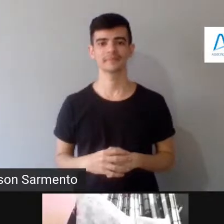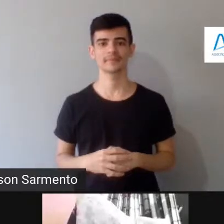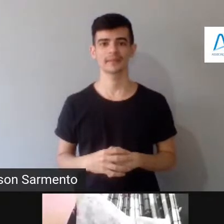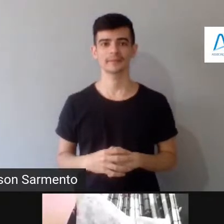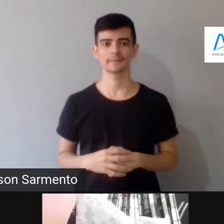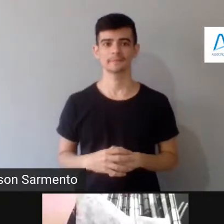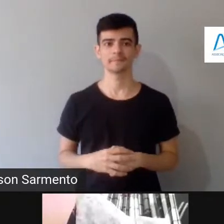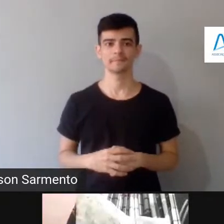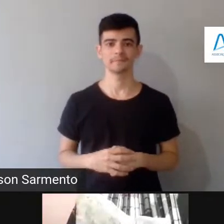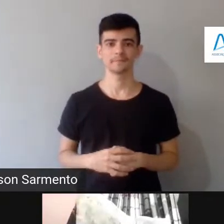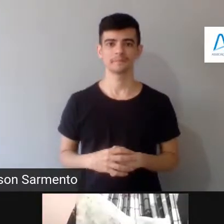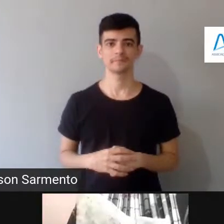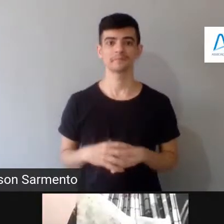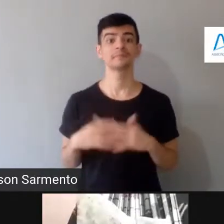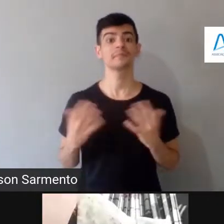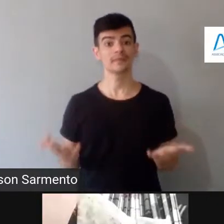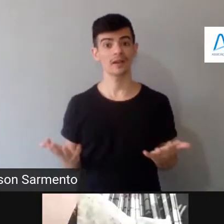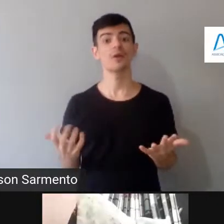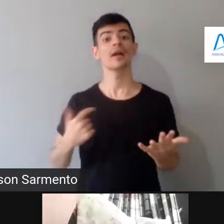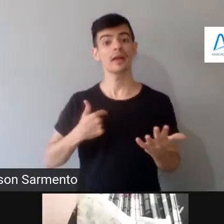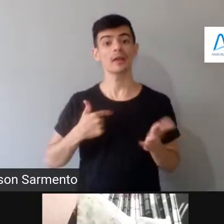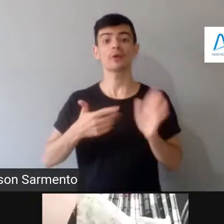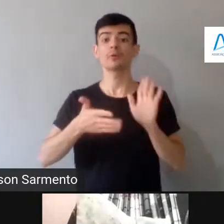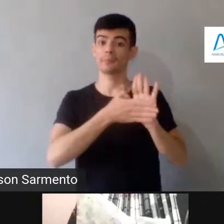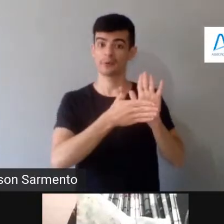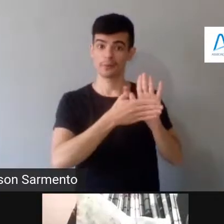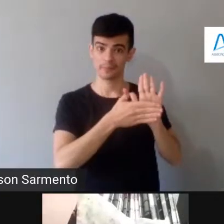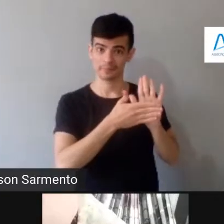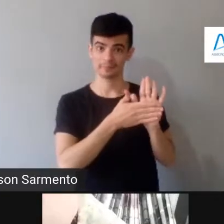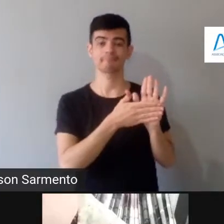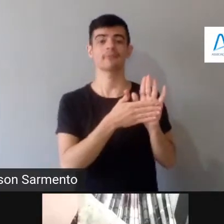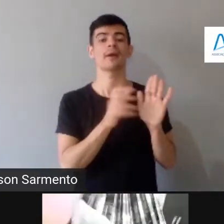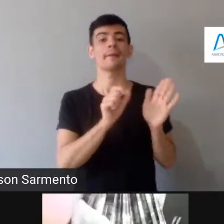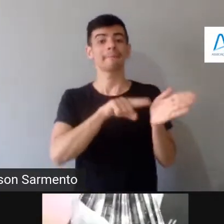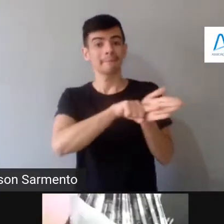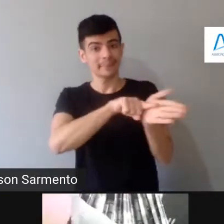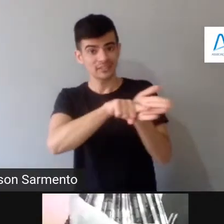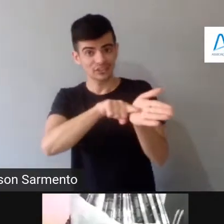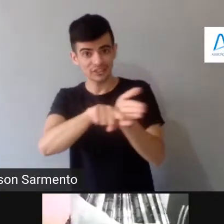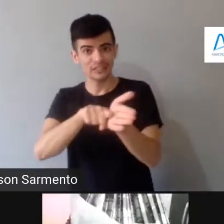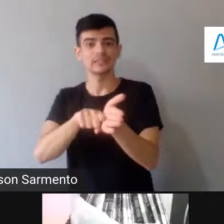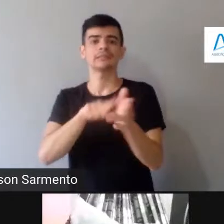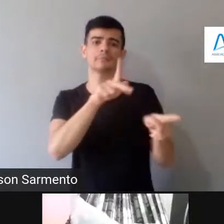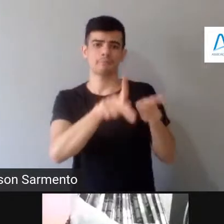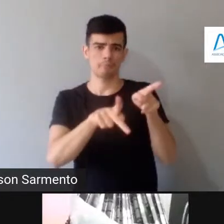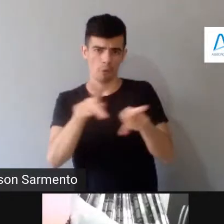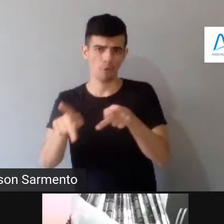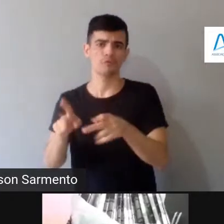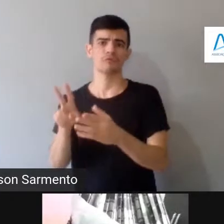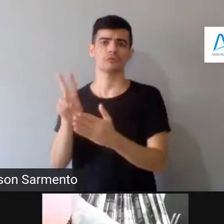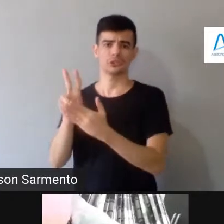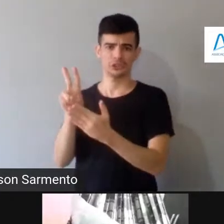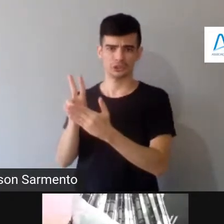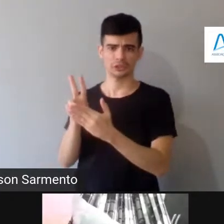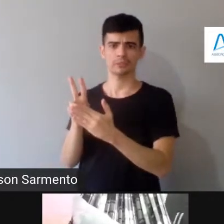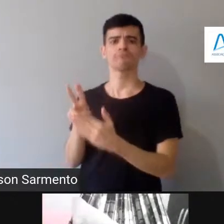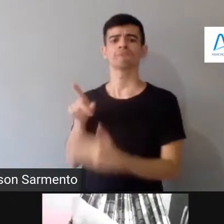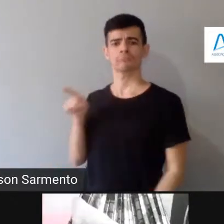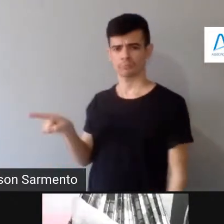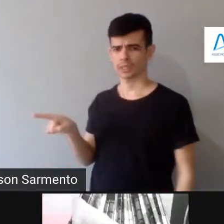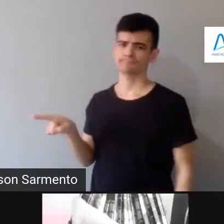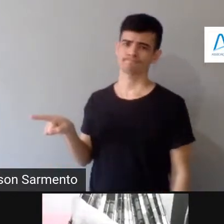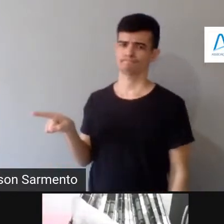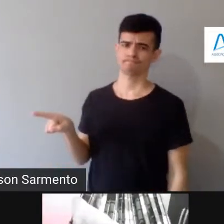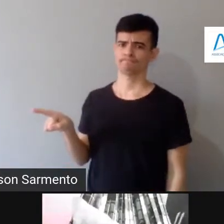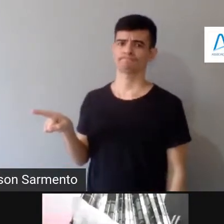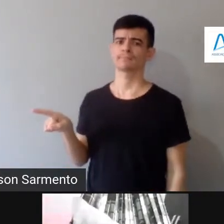para definir, eu propus pesquisa com povos indígenas, o Felipe defendeu, olha, disse, acho que não, acho que tem que ser ciência com povos